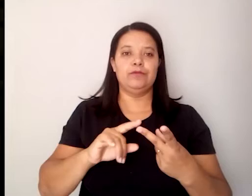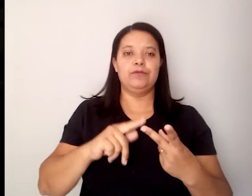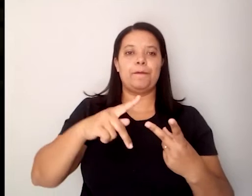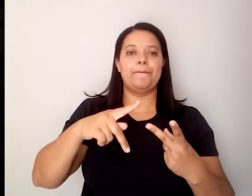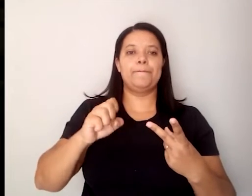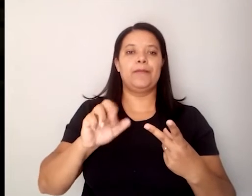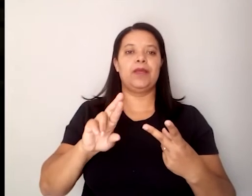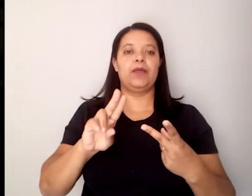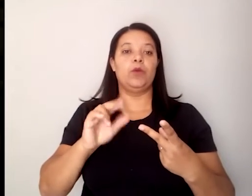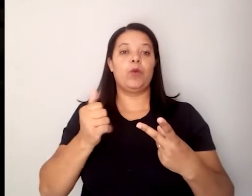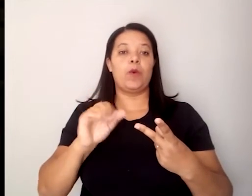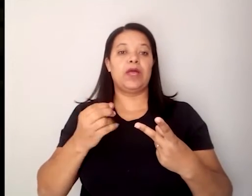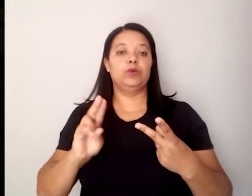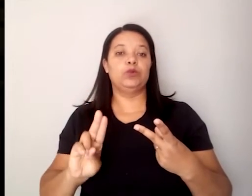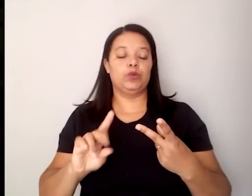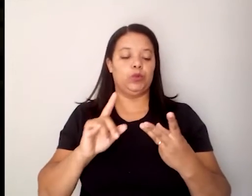Peruassu, do